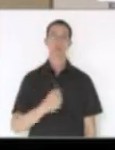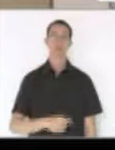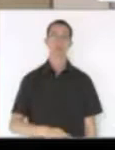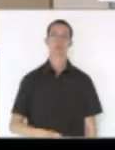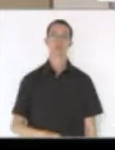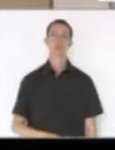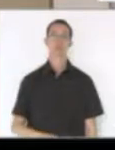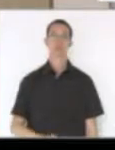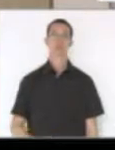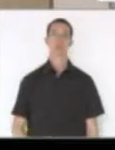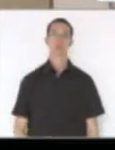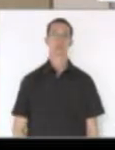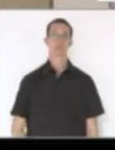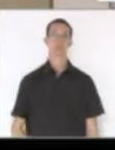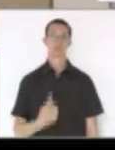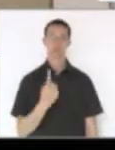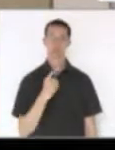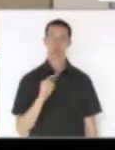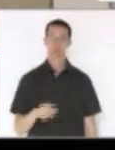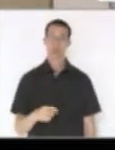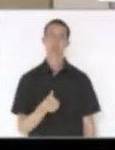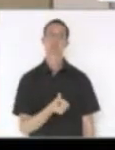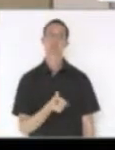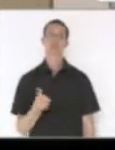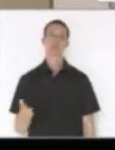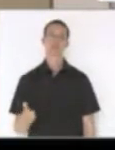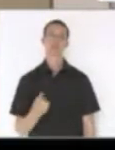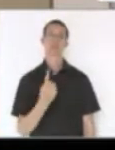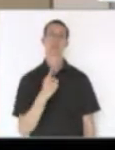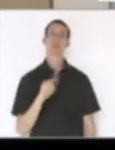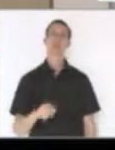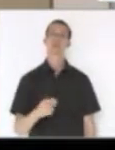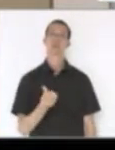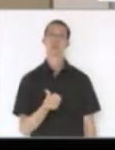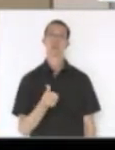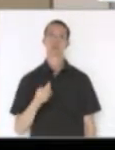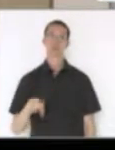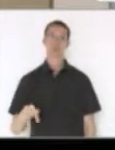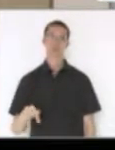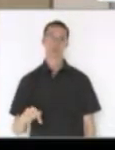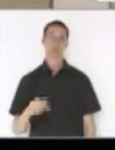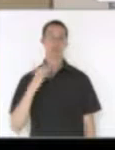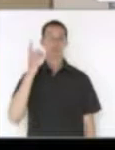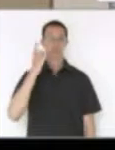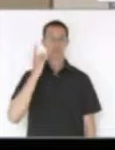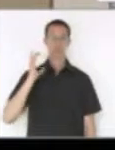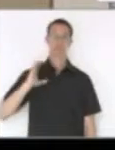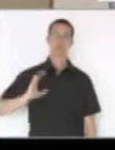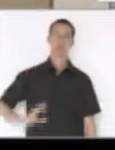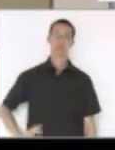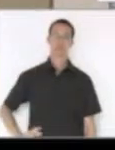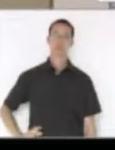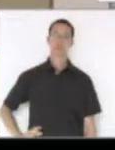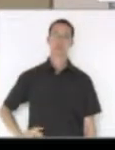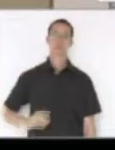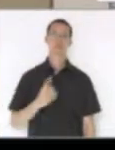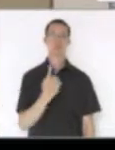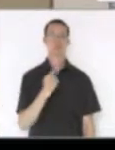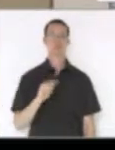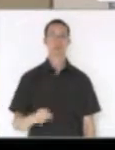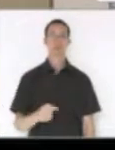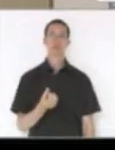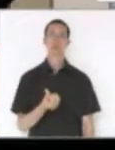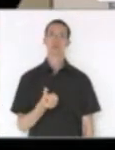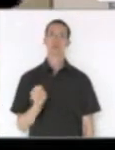requerimentos, 1066 e 1067, deputado Cleiton Salvaro, requerimento,